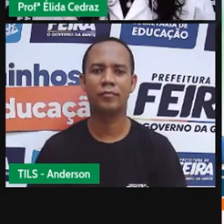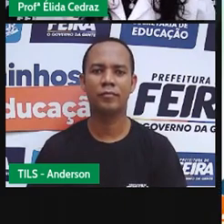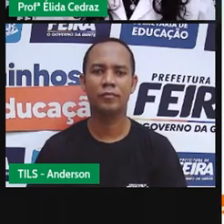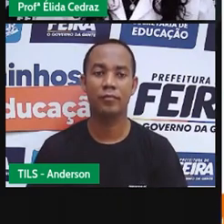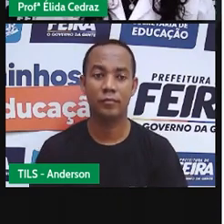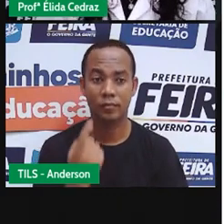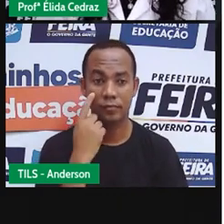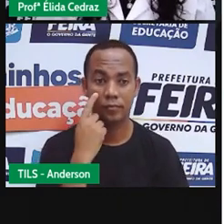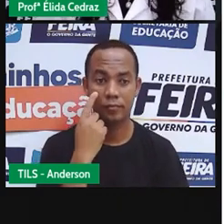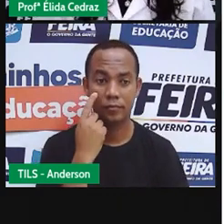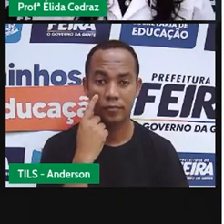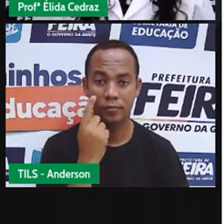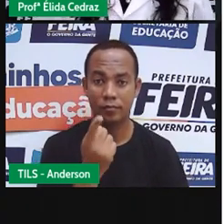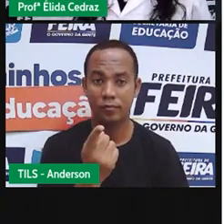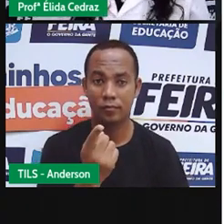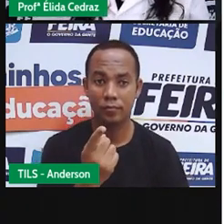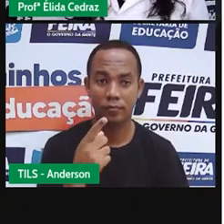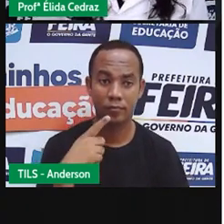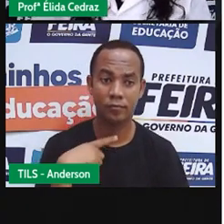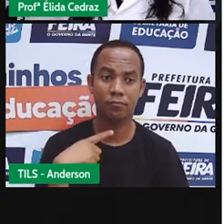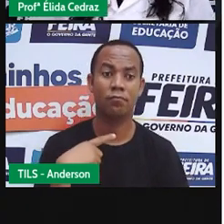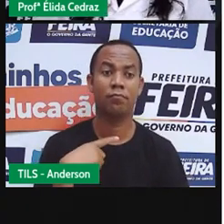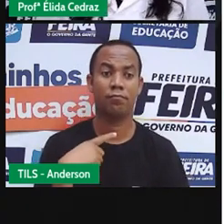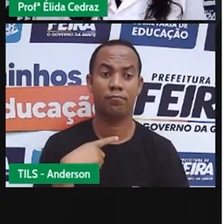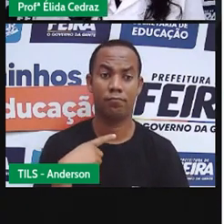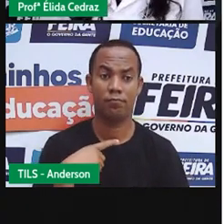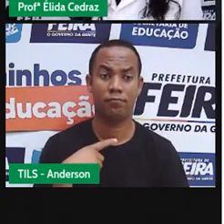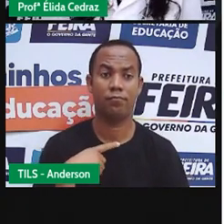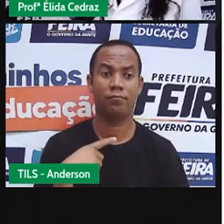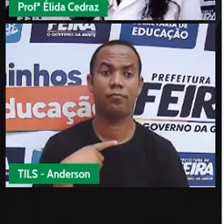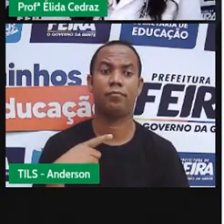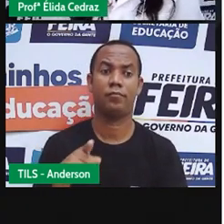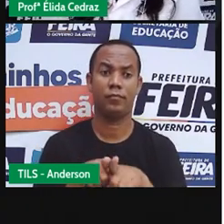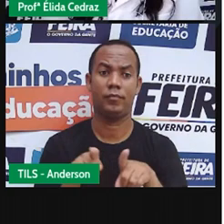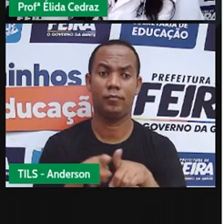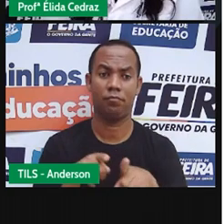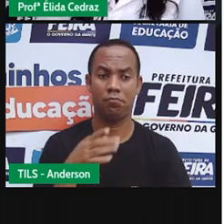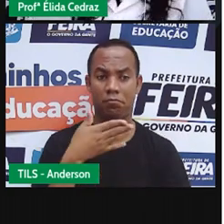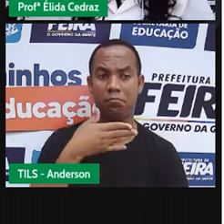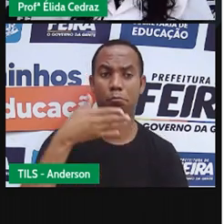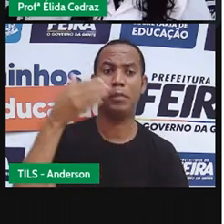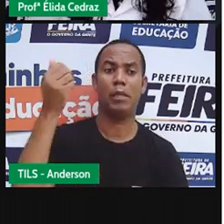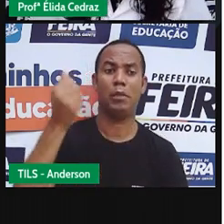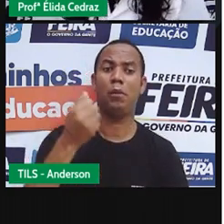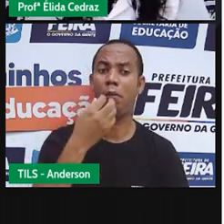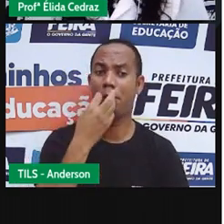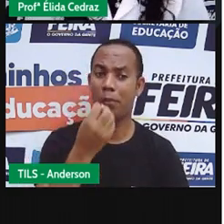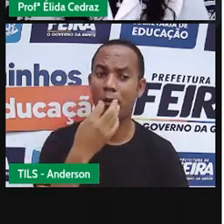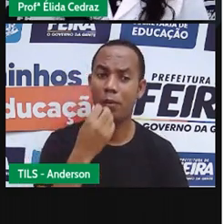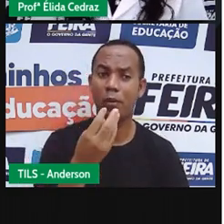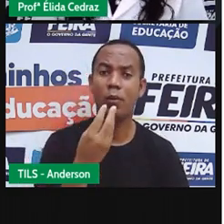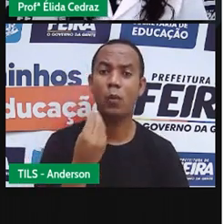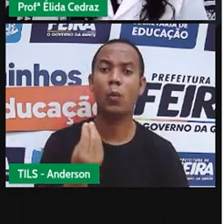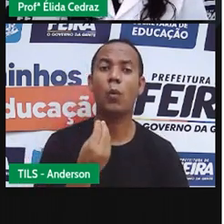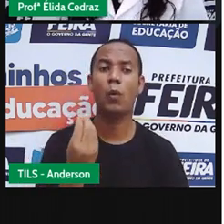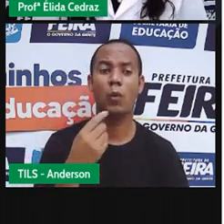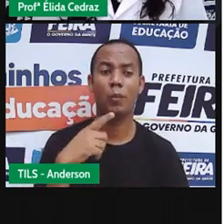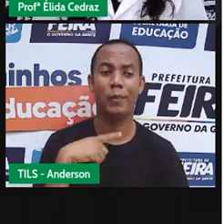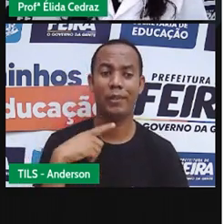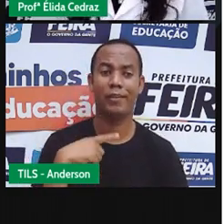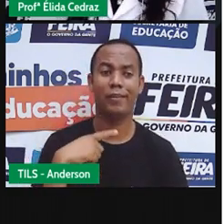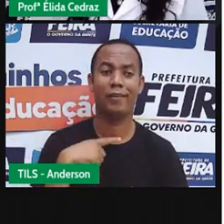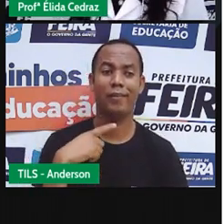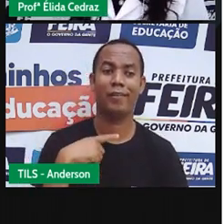Olha só, tem vantagens também, muito boas, muito boas, as vantagens de ter